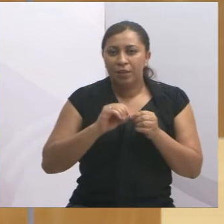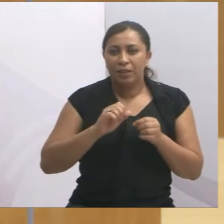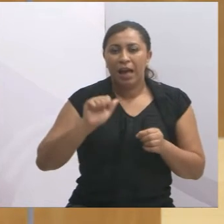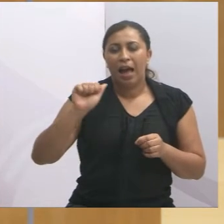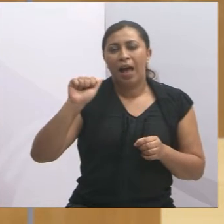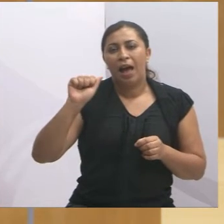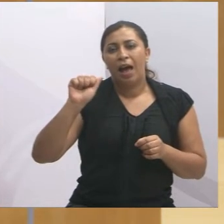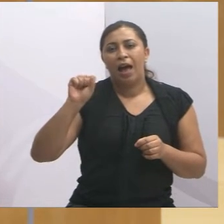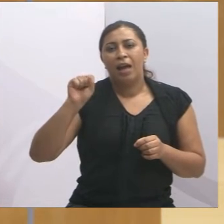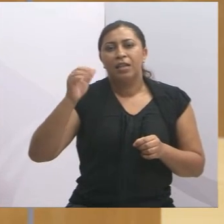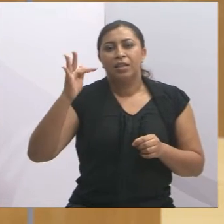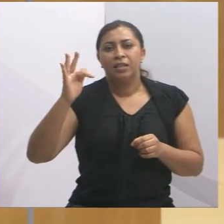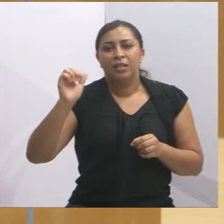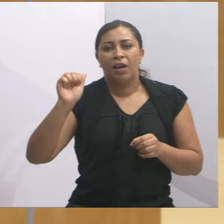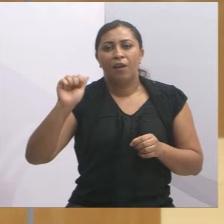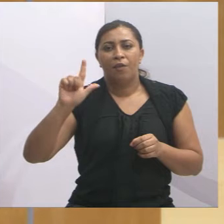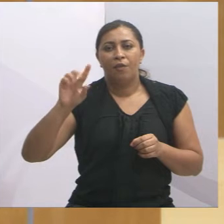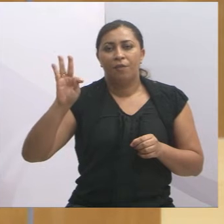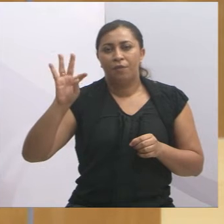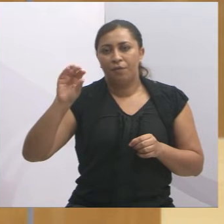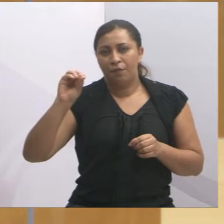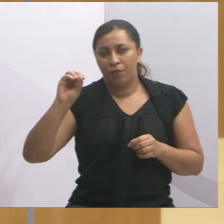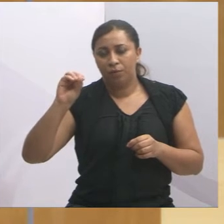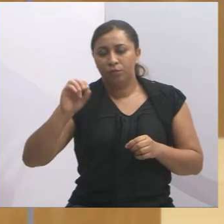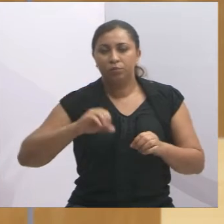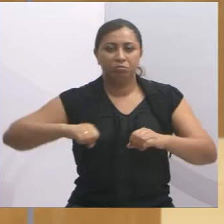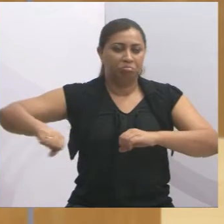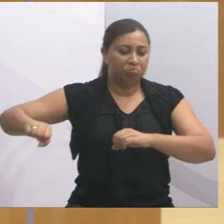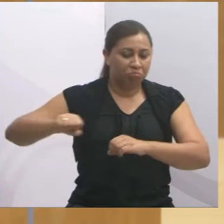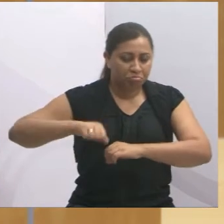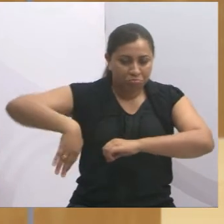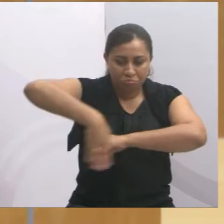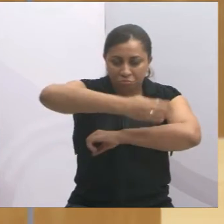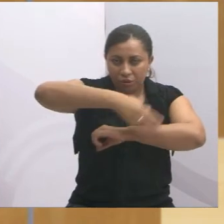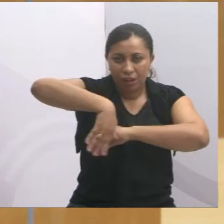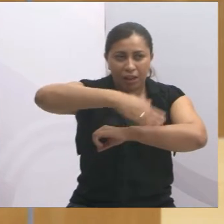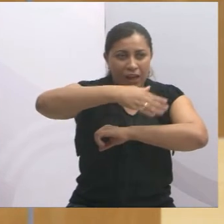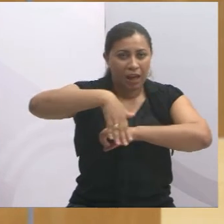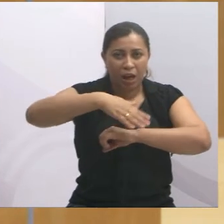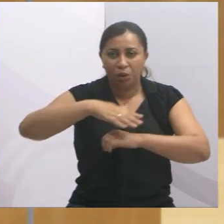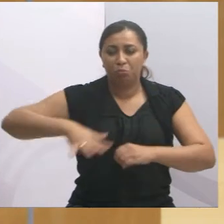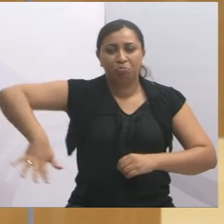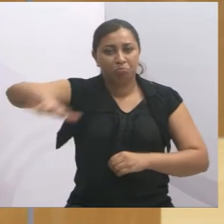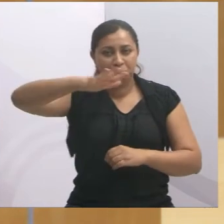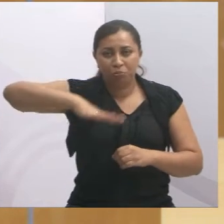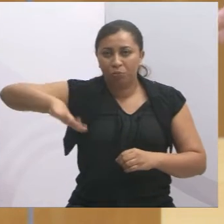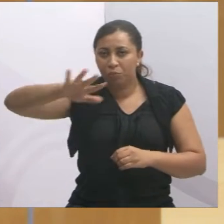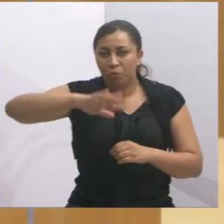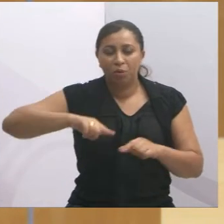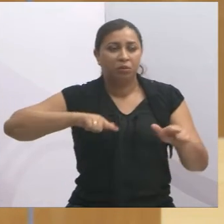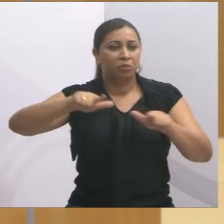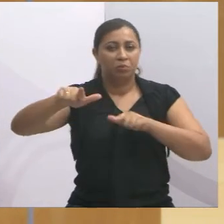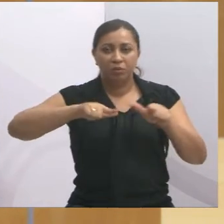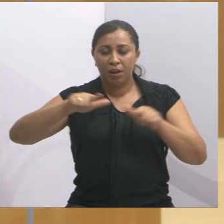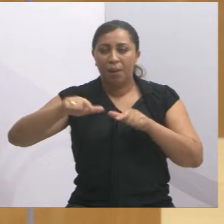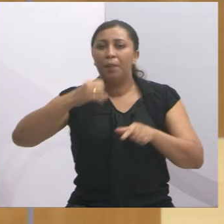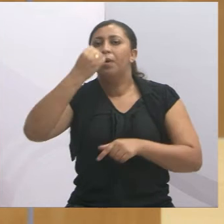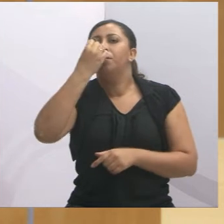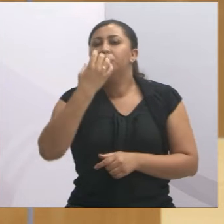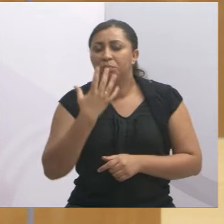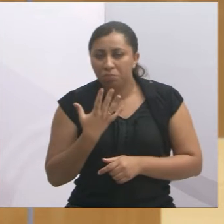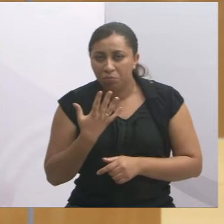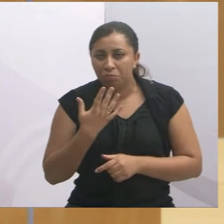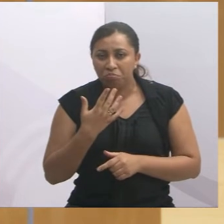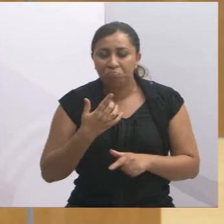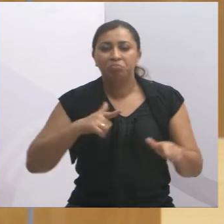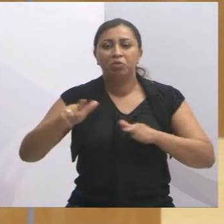e eu vi aquela rapaziada do Iron, aquela turma trabalhando, aquela turma do Mangabinha, do Heleno, são tudo equipes que tem ali na infraestrutura, o